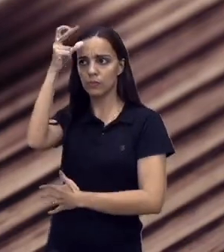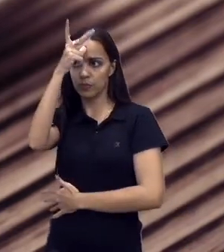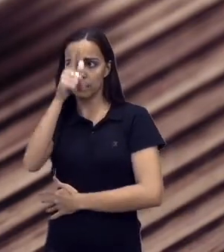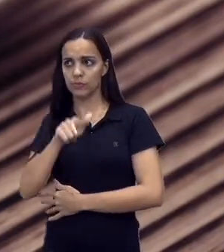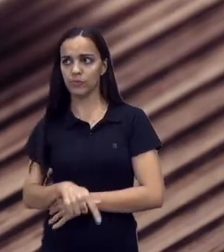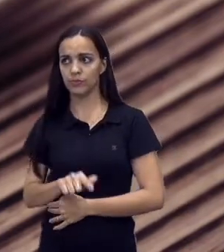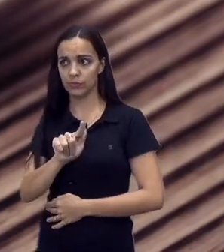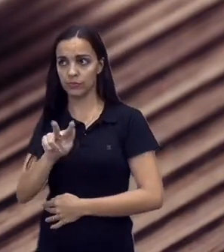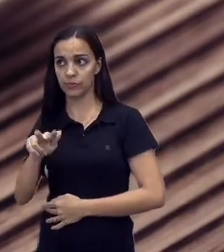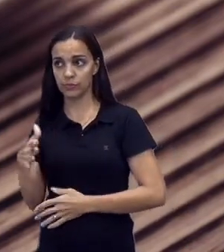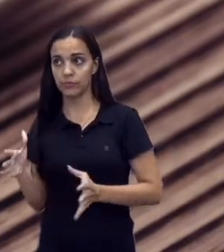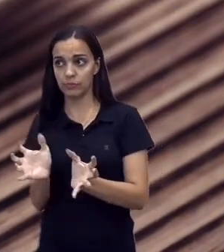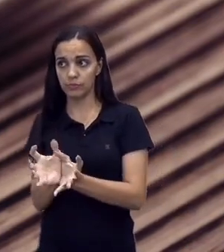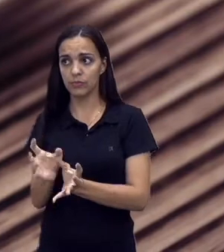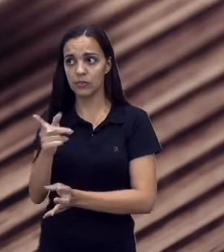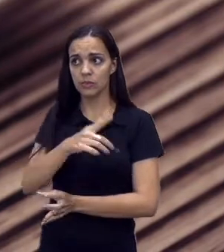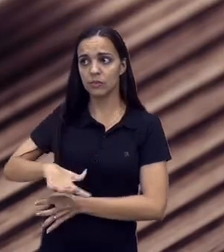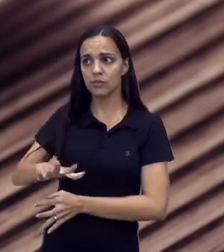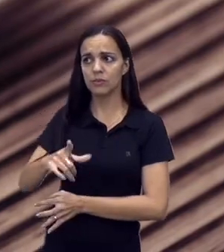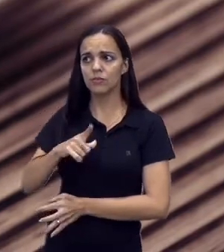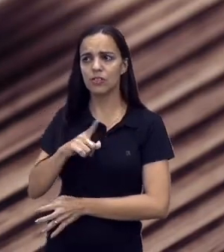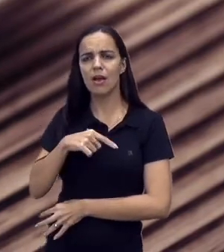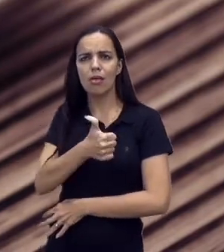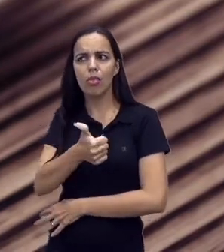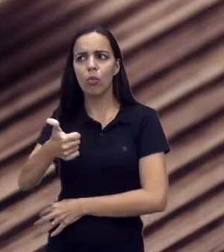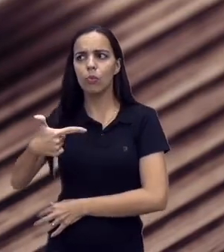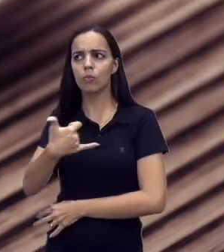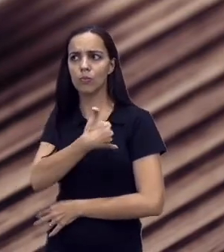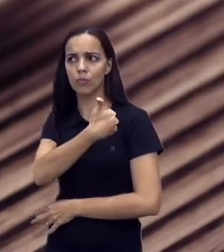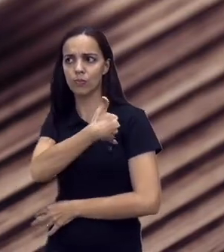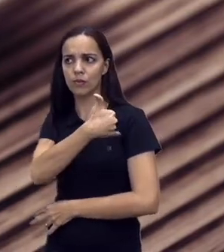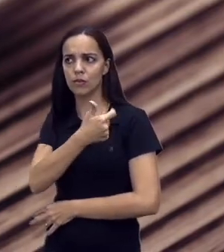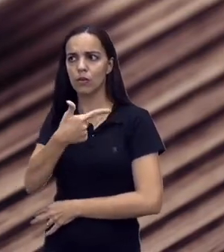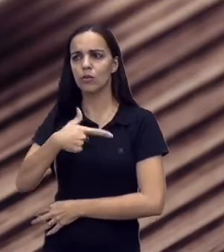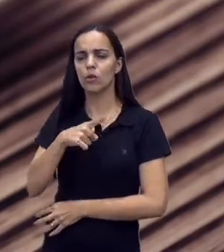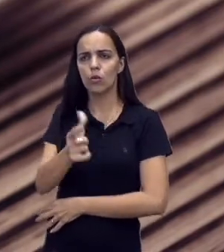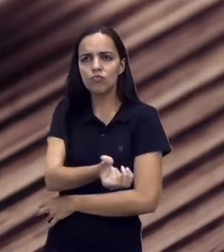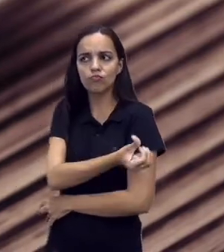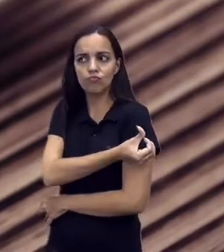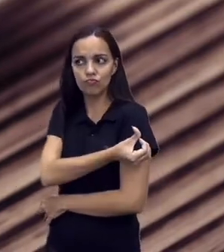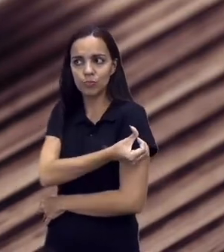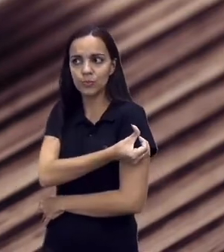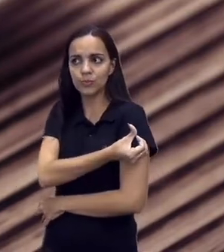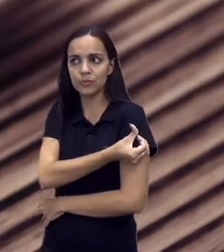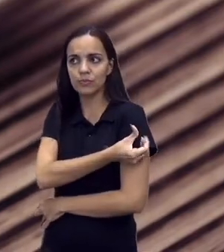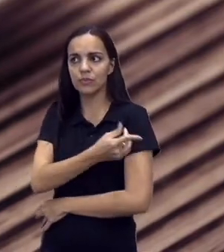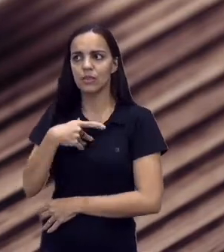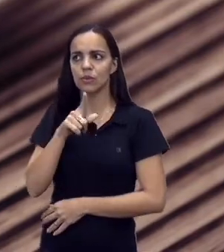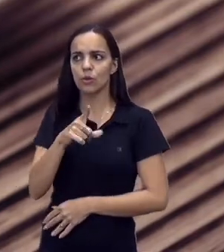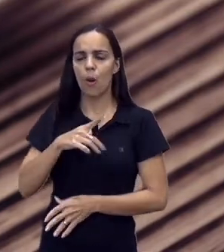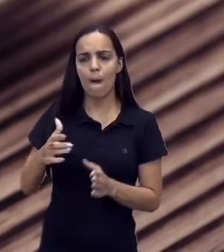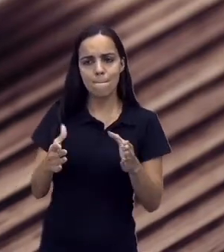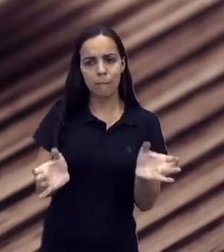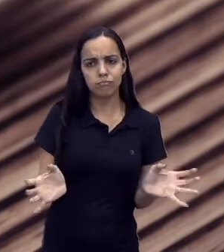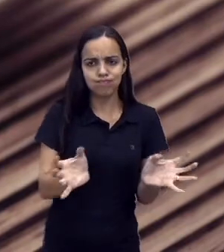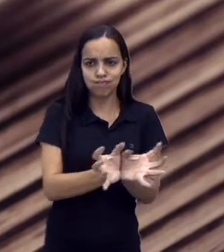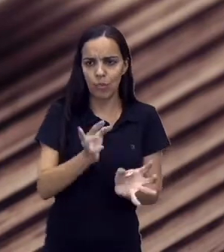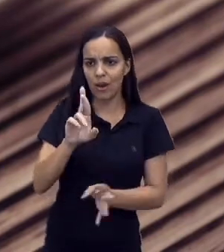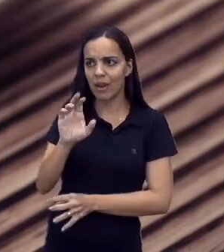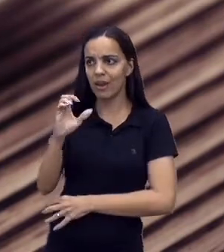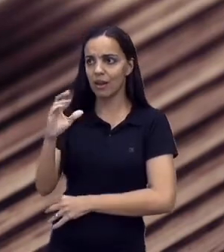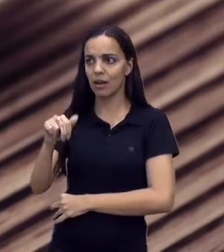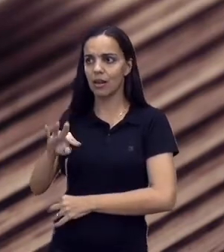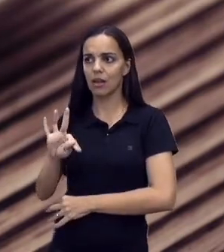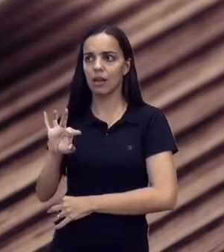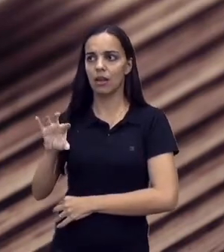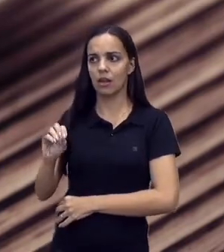Valdemar Nadil Krenak. Tenho 12 anos de idade e estou no sexto ano. Moro no bairro Recanto dos Sonhos, que é